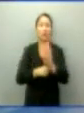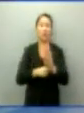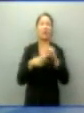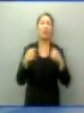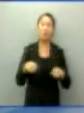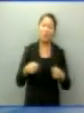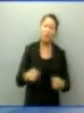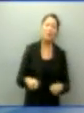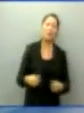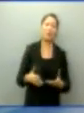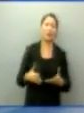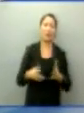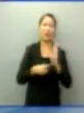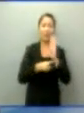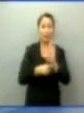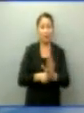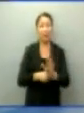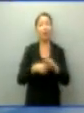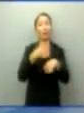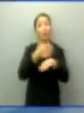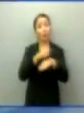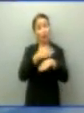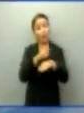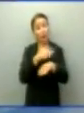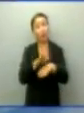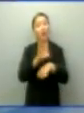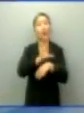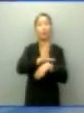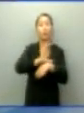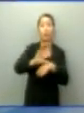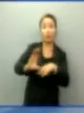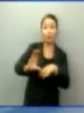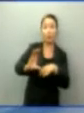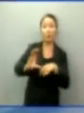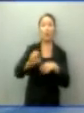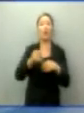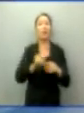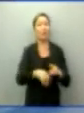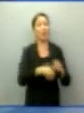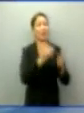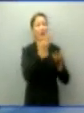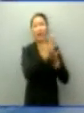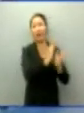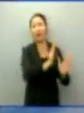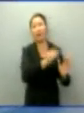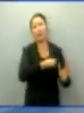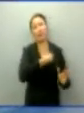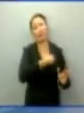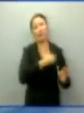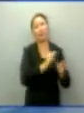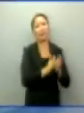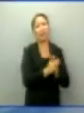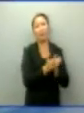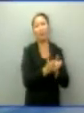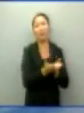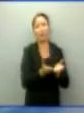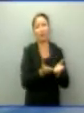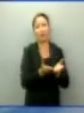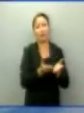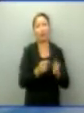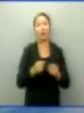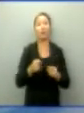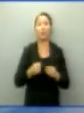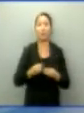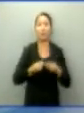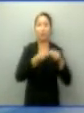necessidade e apoiá-las com capacitação para que possam sair dessa situação e abrir as portas do M&T Fomento com microcrédito,